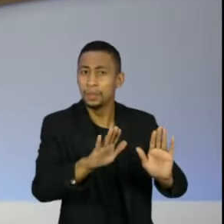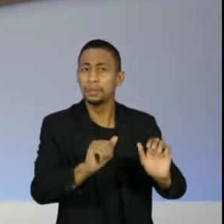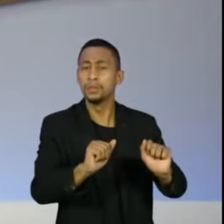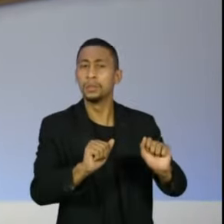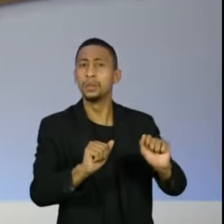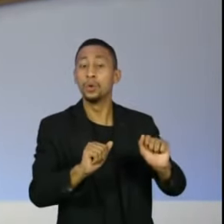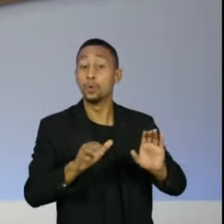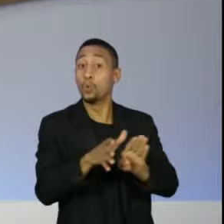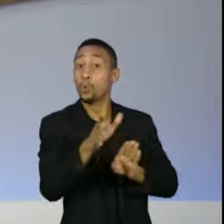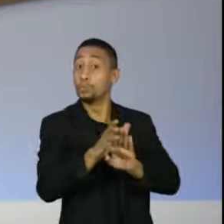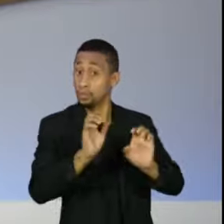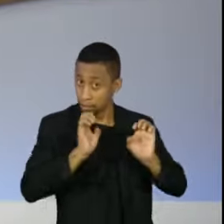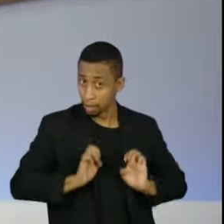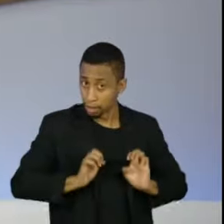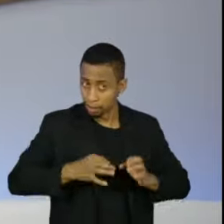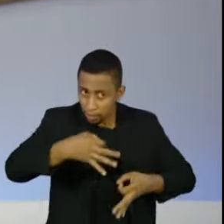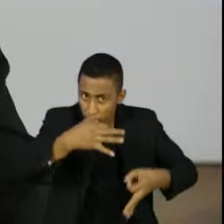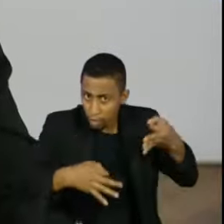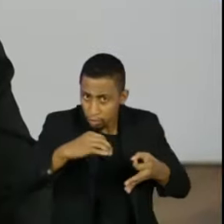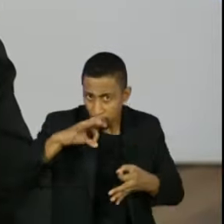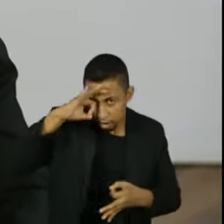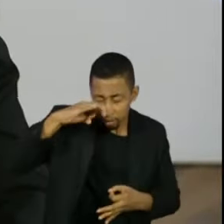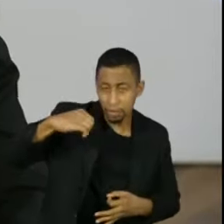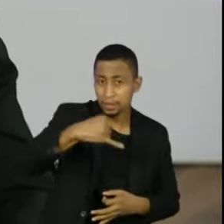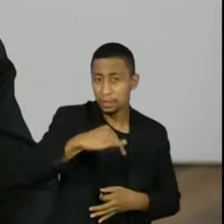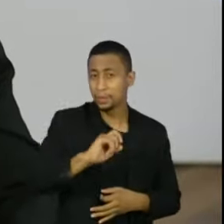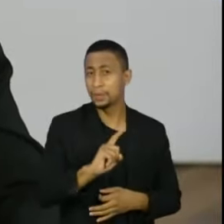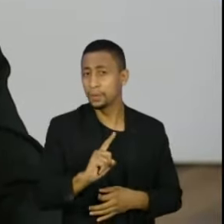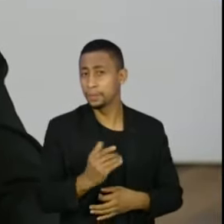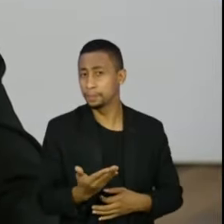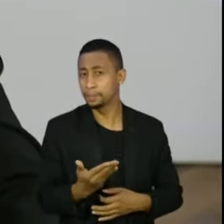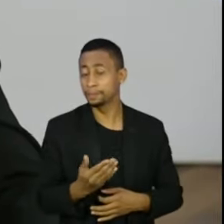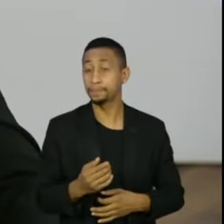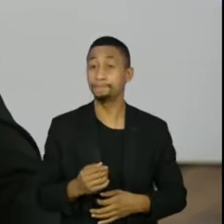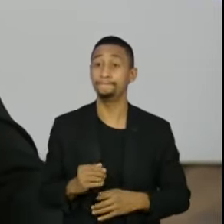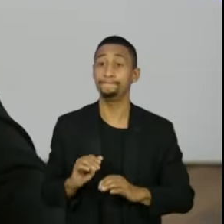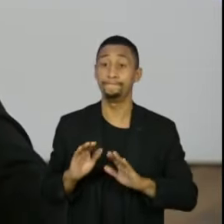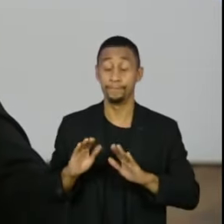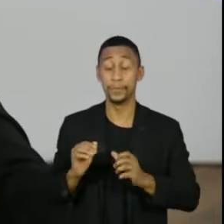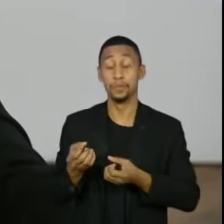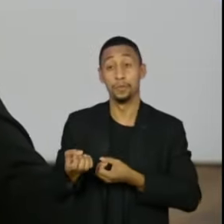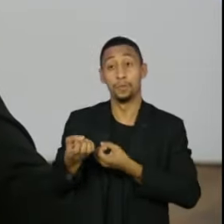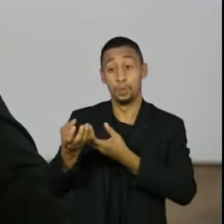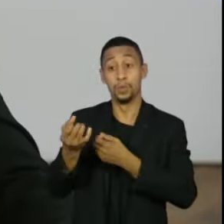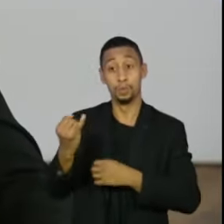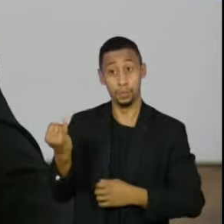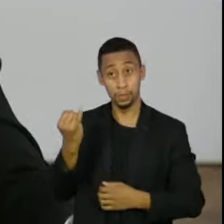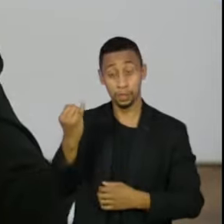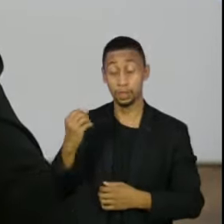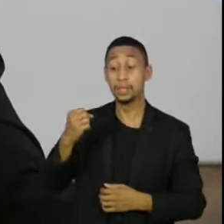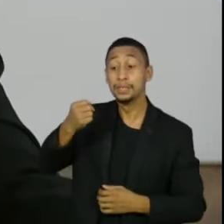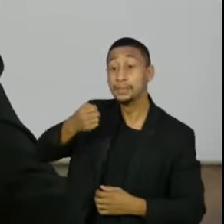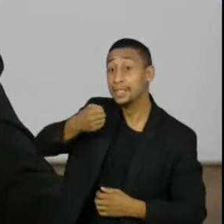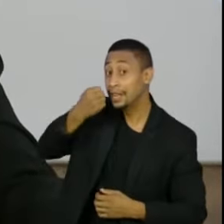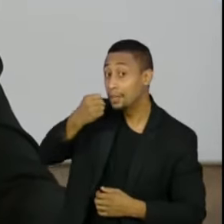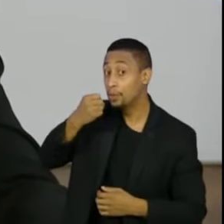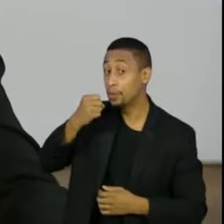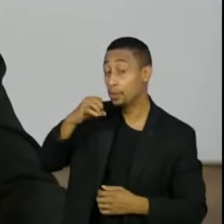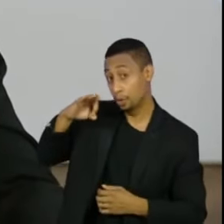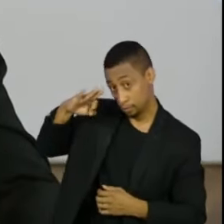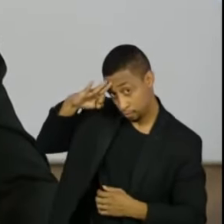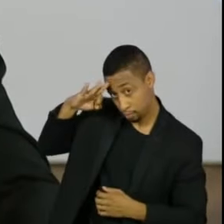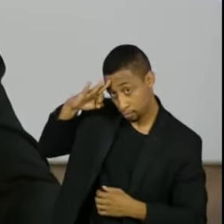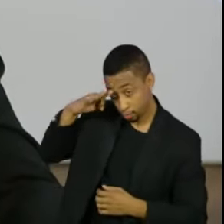ou não julgar o senador Flávio Bolsonaro? Bernardo, um dado importante, o senador Flávio Bolsonaro é um senador da